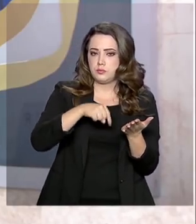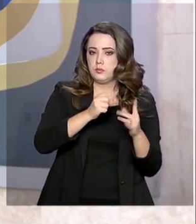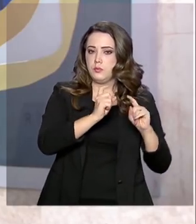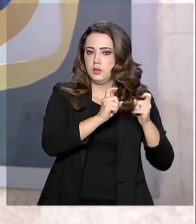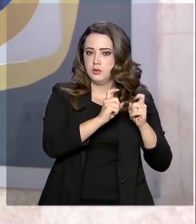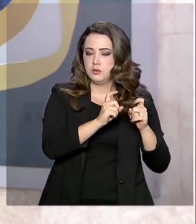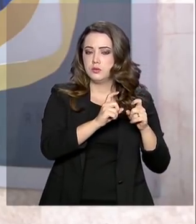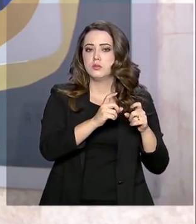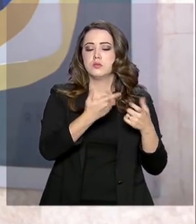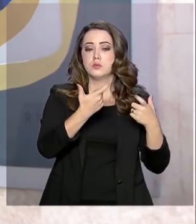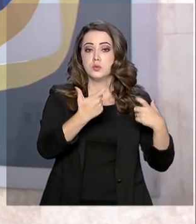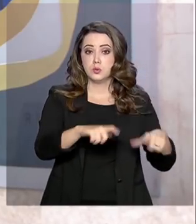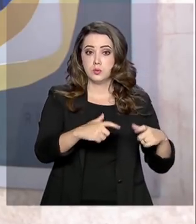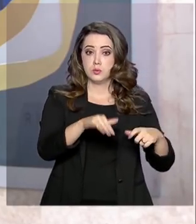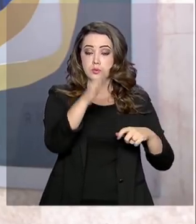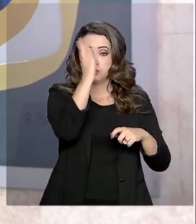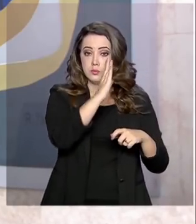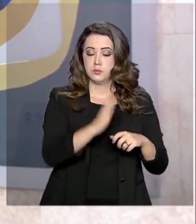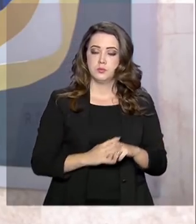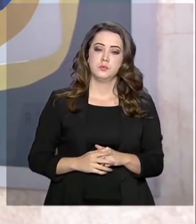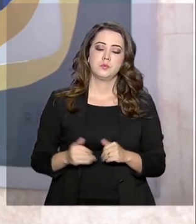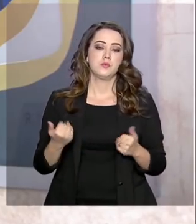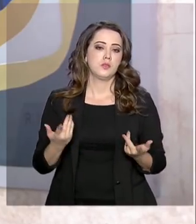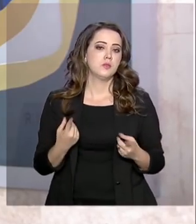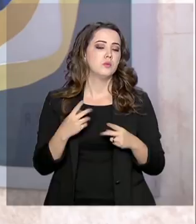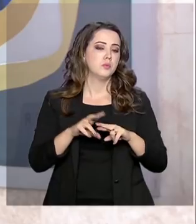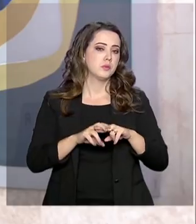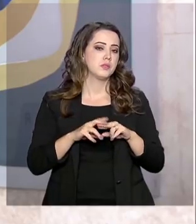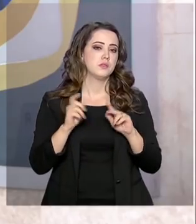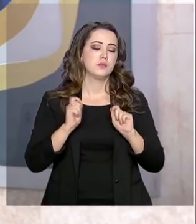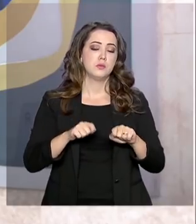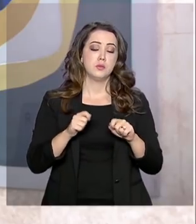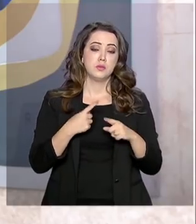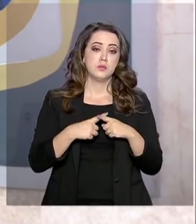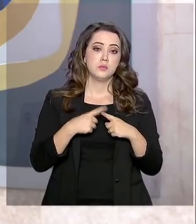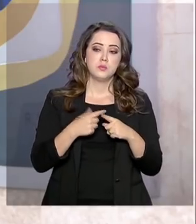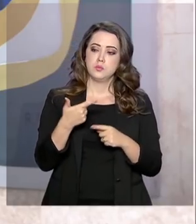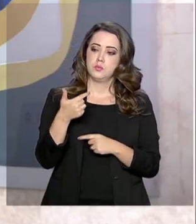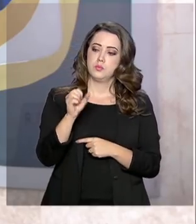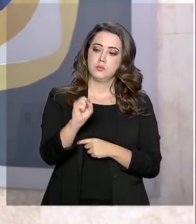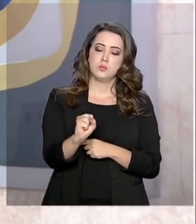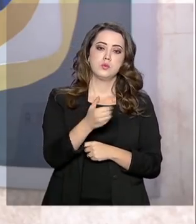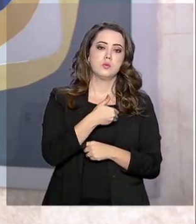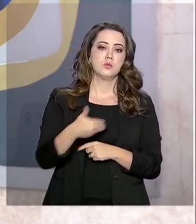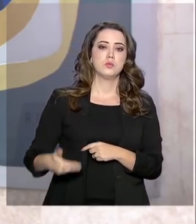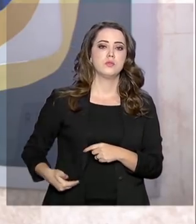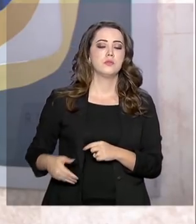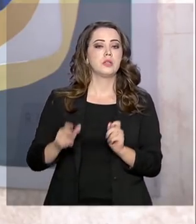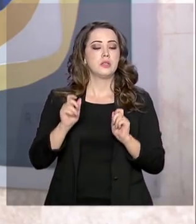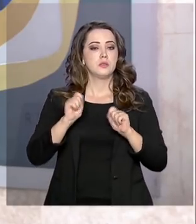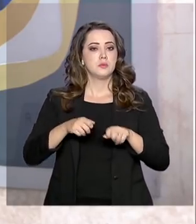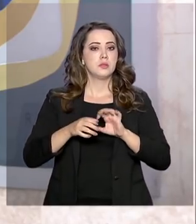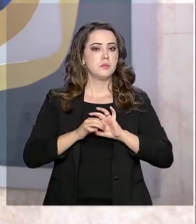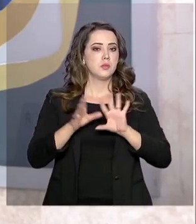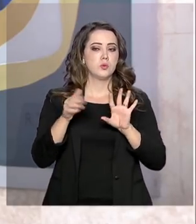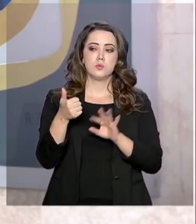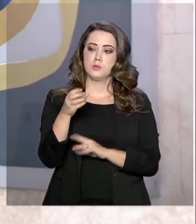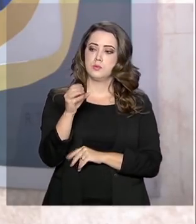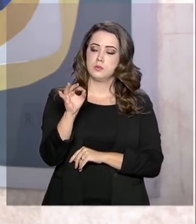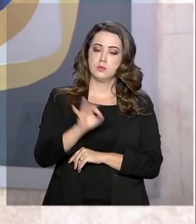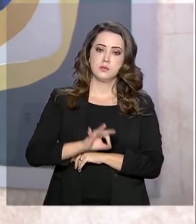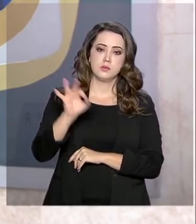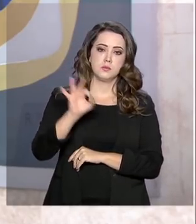administrativa em território nacional. Isso é possível porque em 2018 o governo permitiu 100% do capital